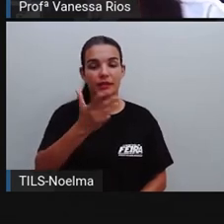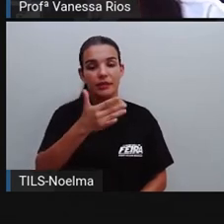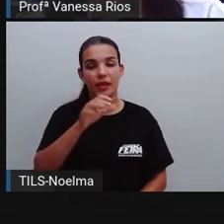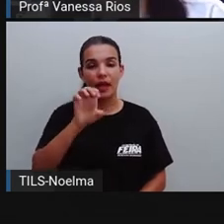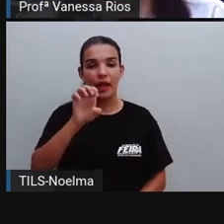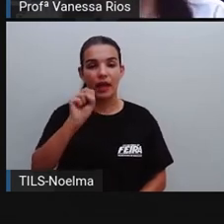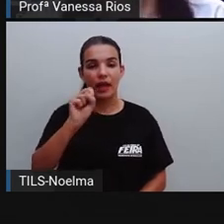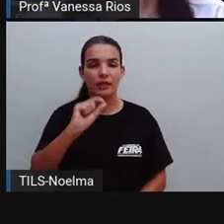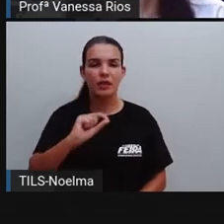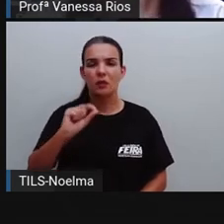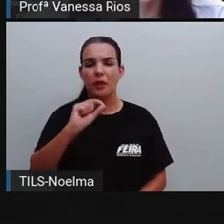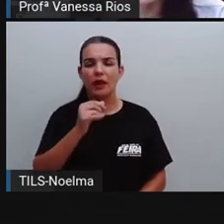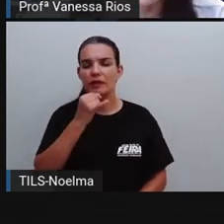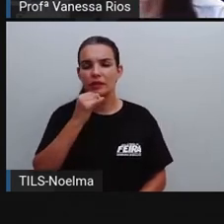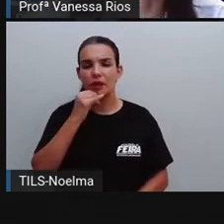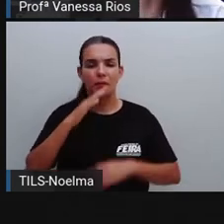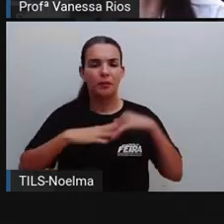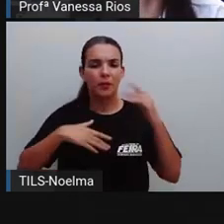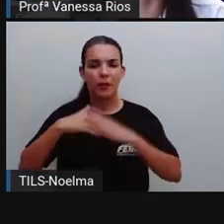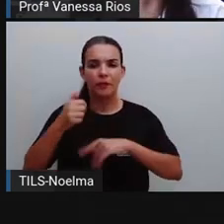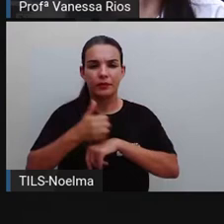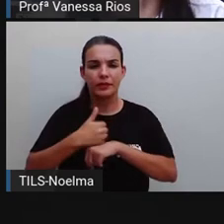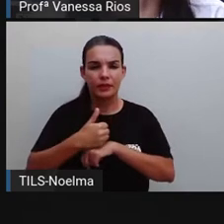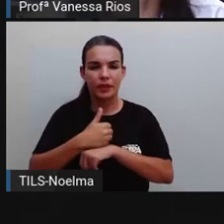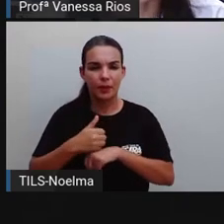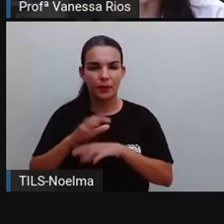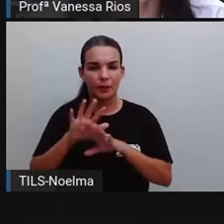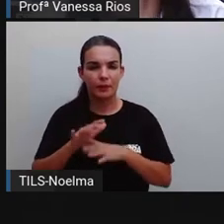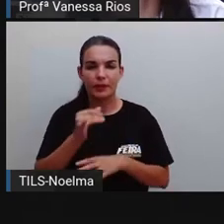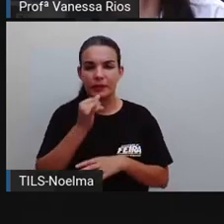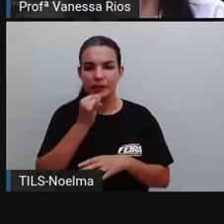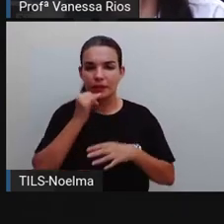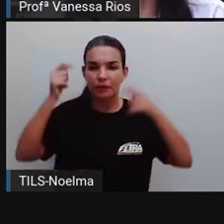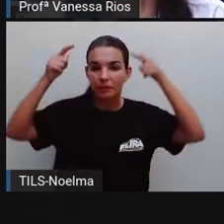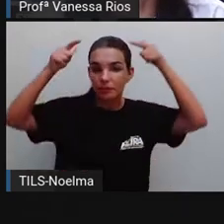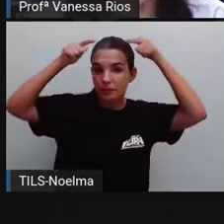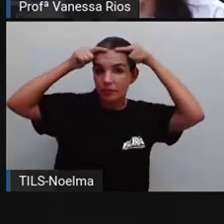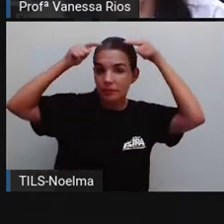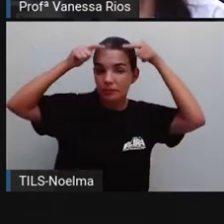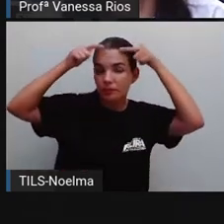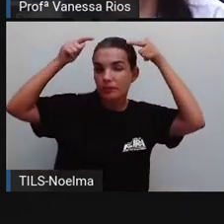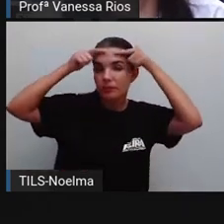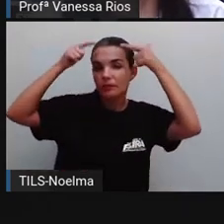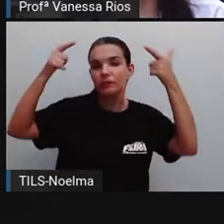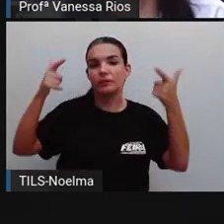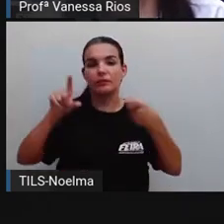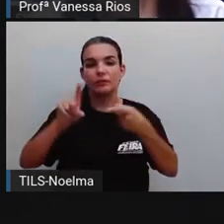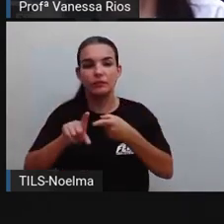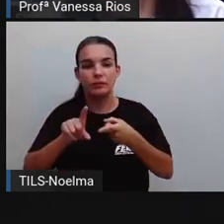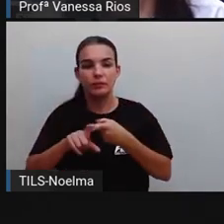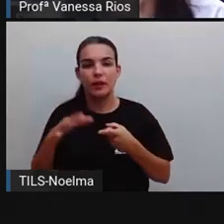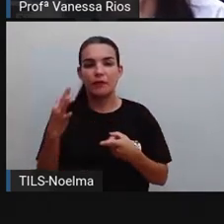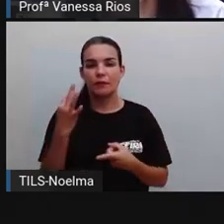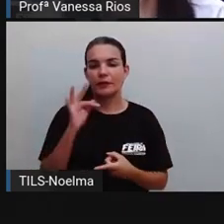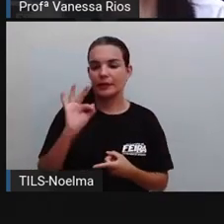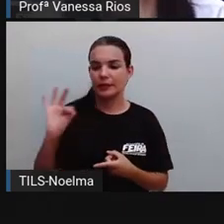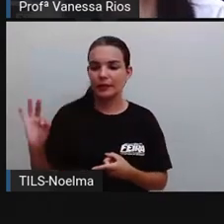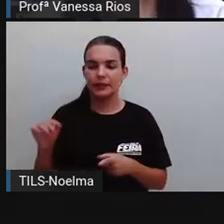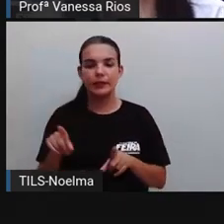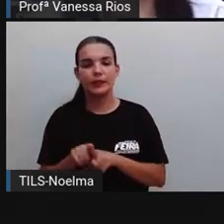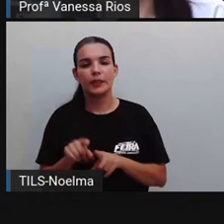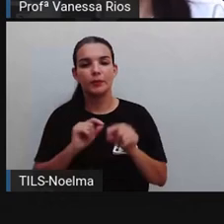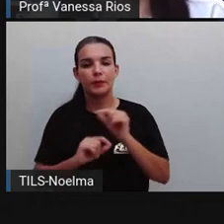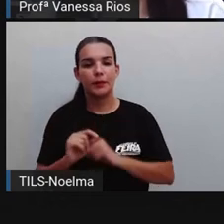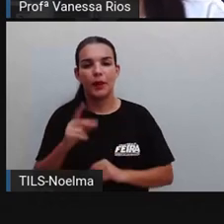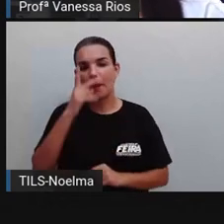título, indicam profissão. Exemplo, marquês, francesa, poetisa. Apesar de